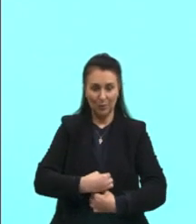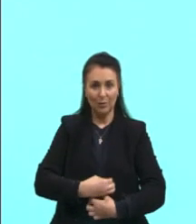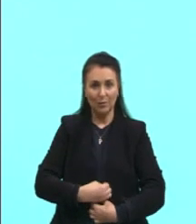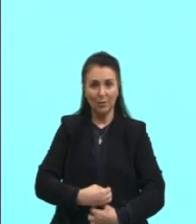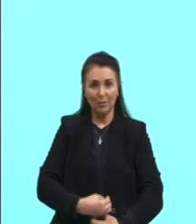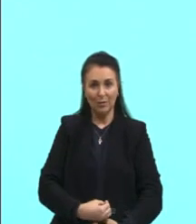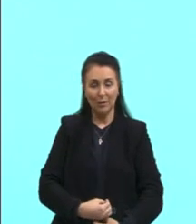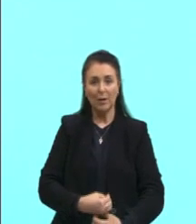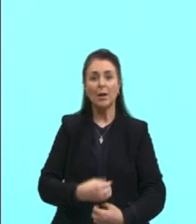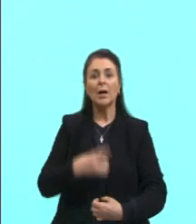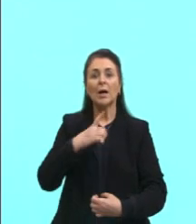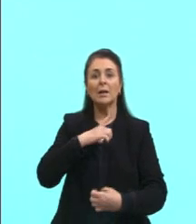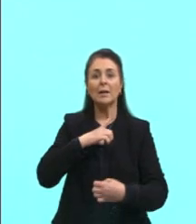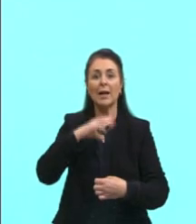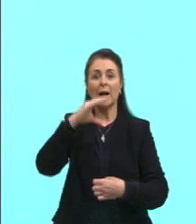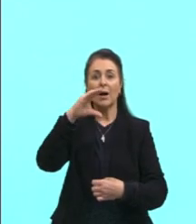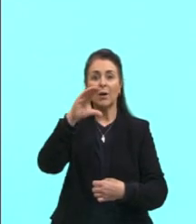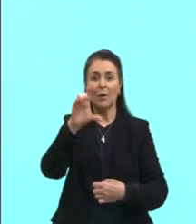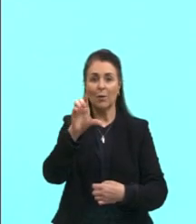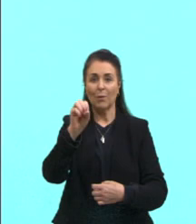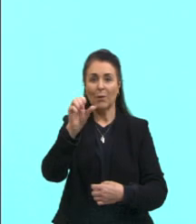digestório vai terminar na cloaca.